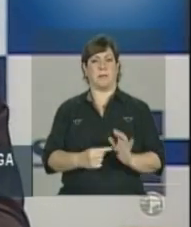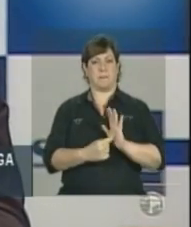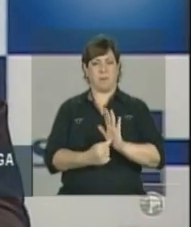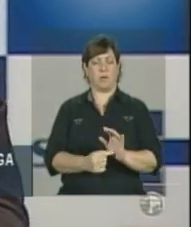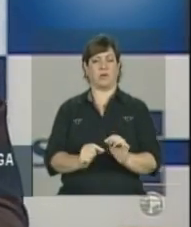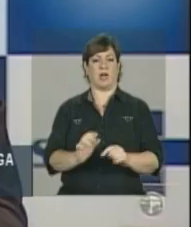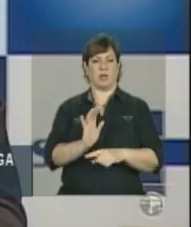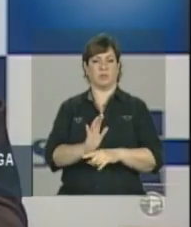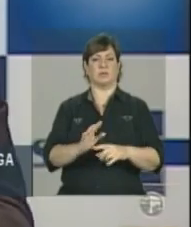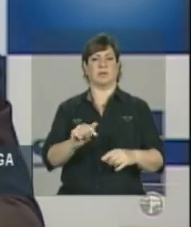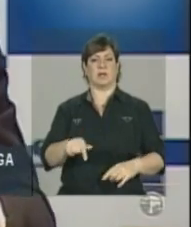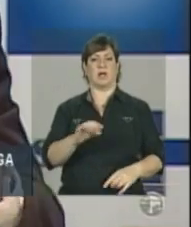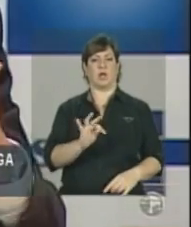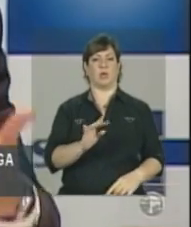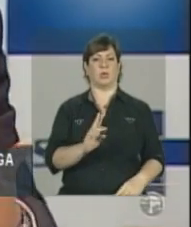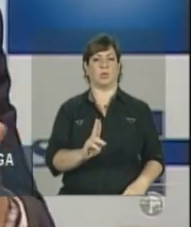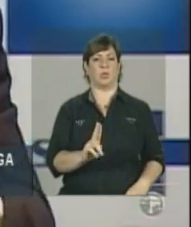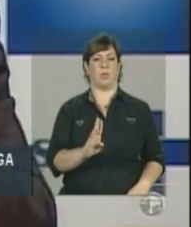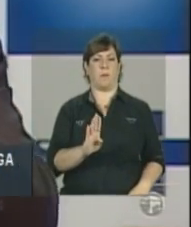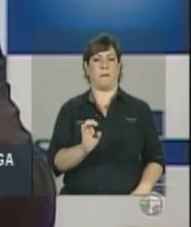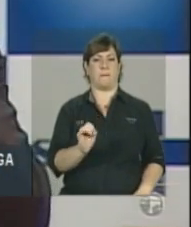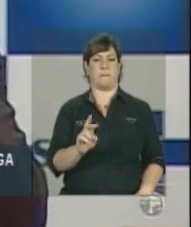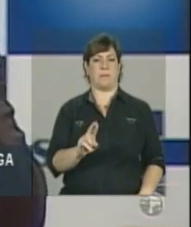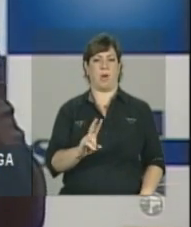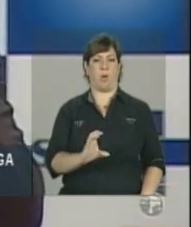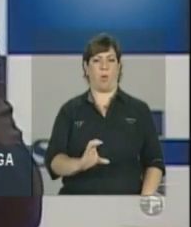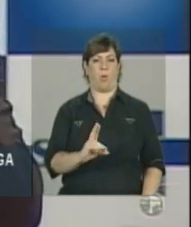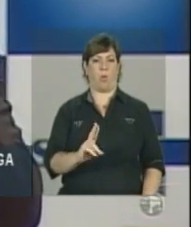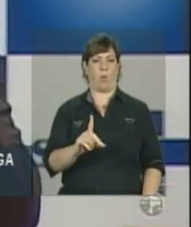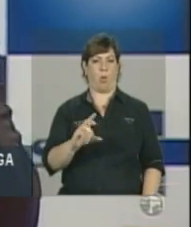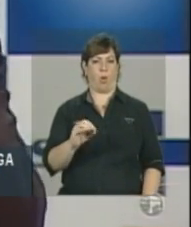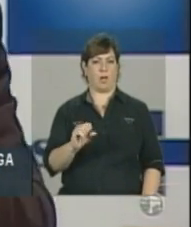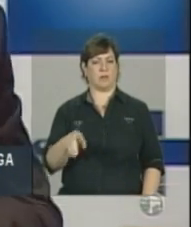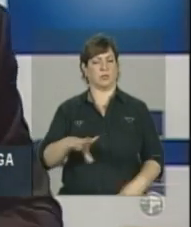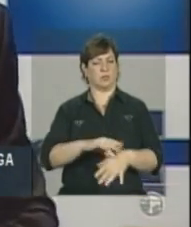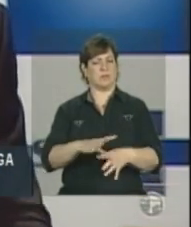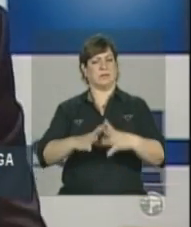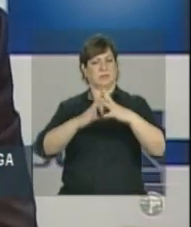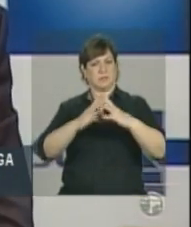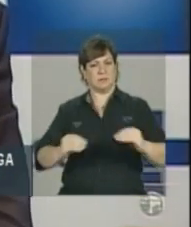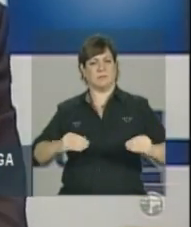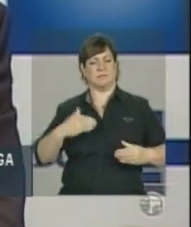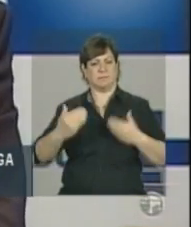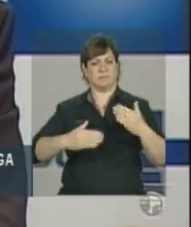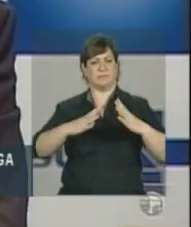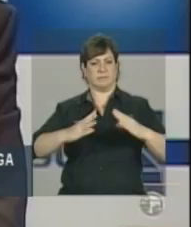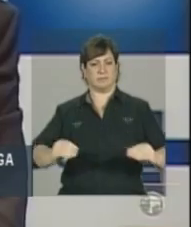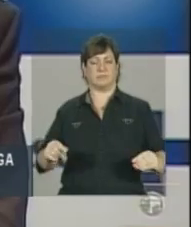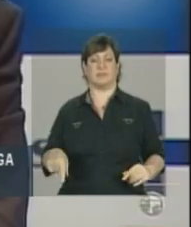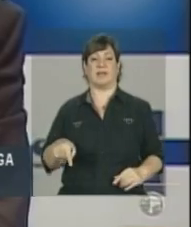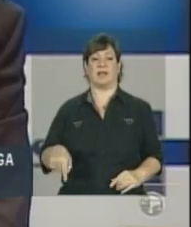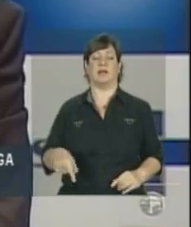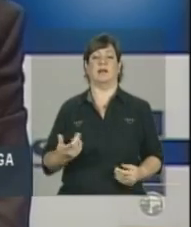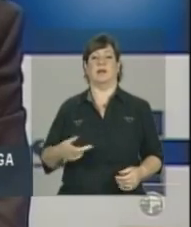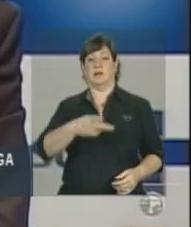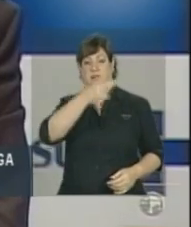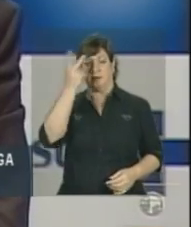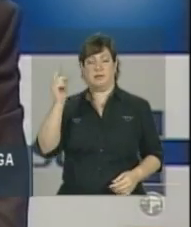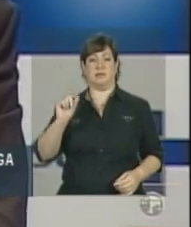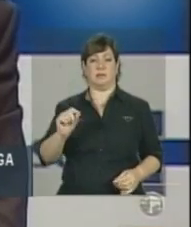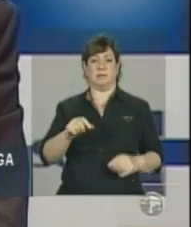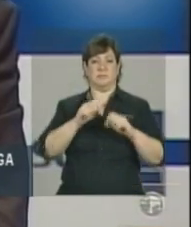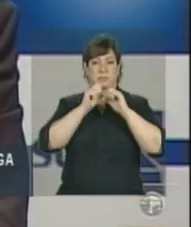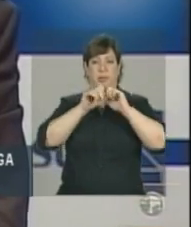na tuberculose ou que ampliam a vulnerabilidade, facilitam não só a transmissão, mas dificultam o acesso ao